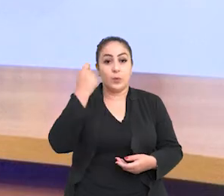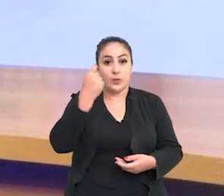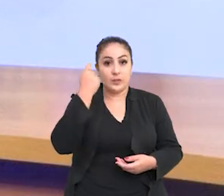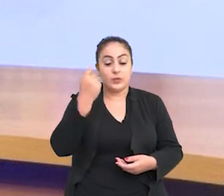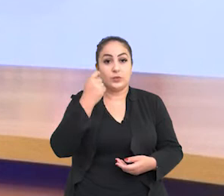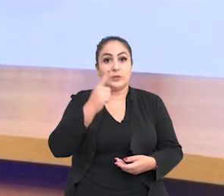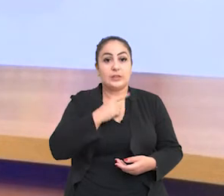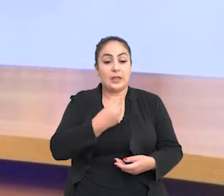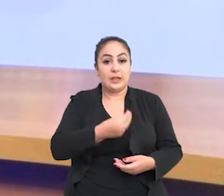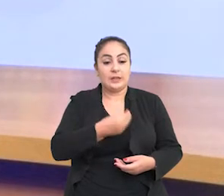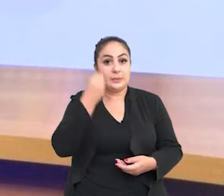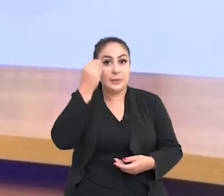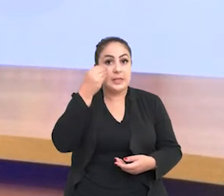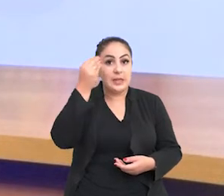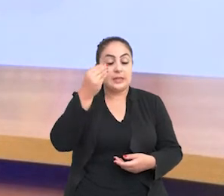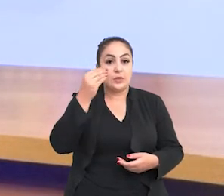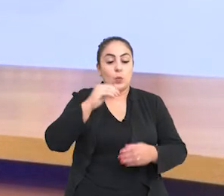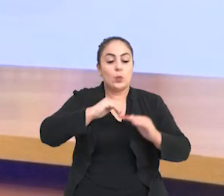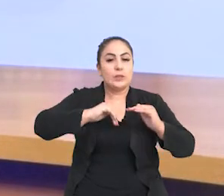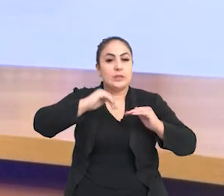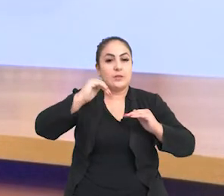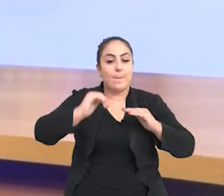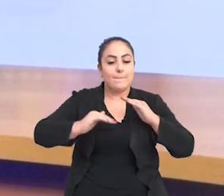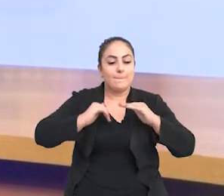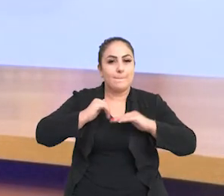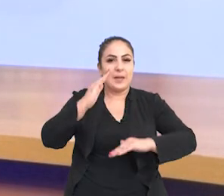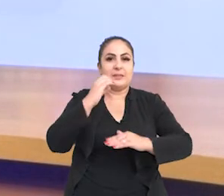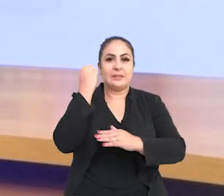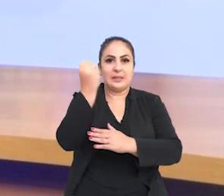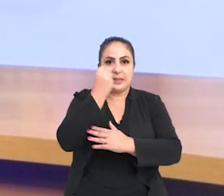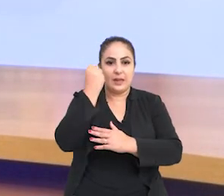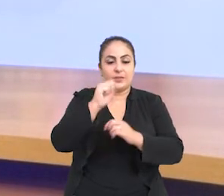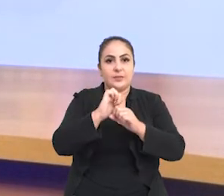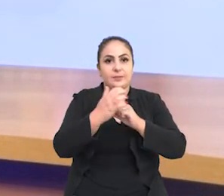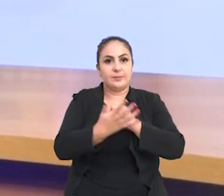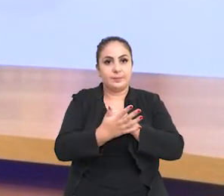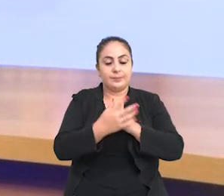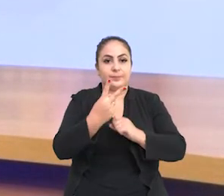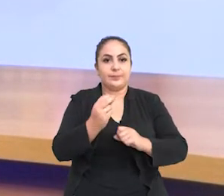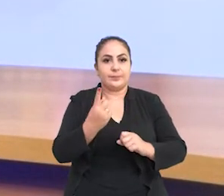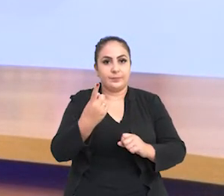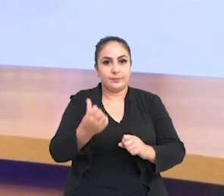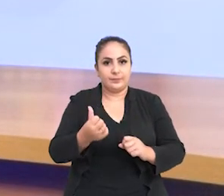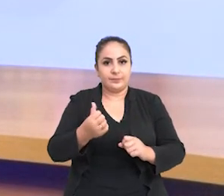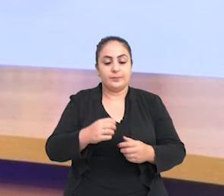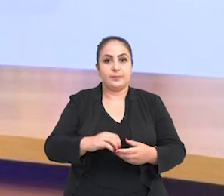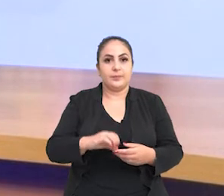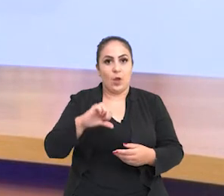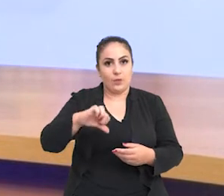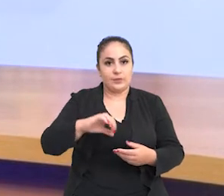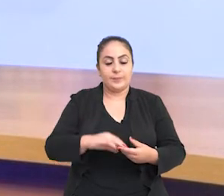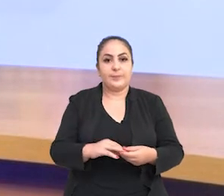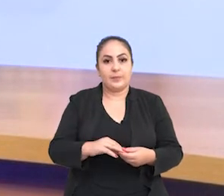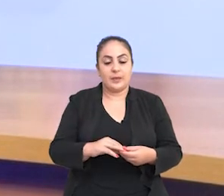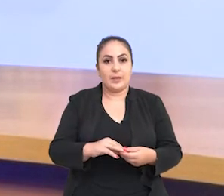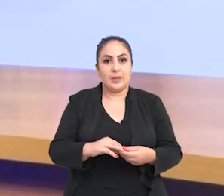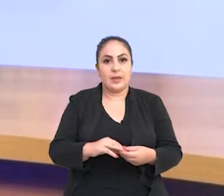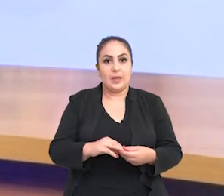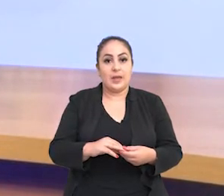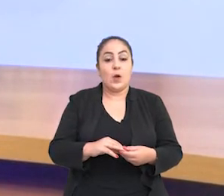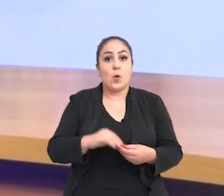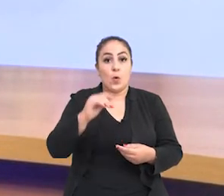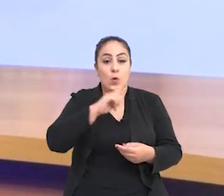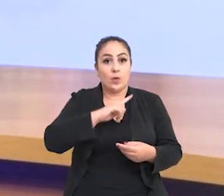O Rio Grande do Sul está vivenciando o nível mais crítico da pandemia da Covid-19. O